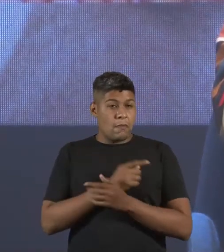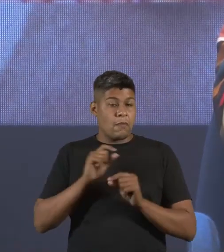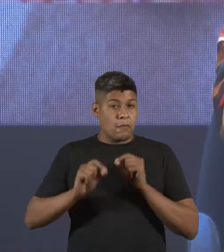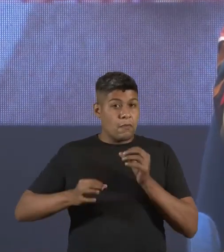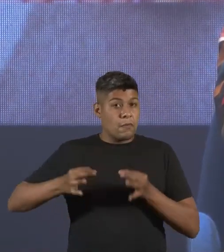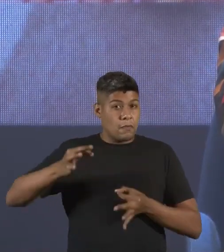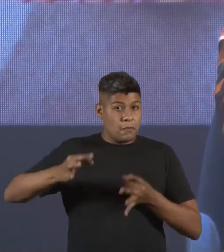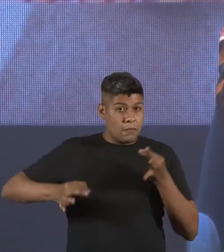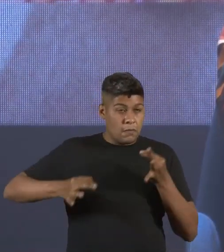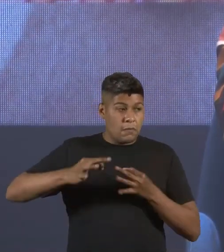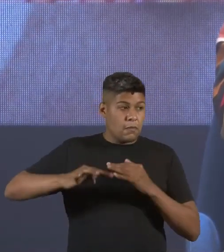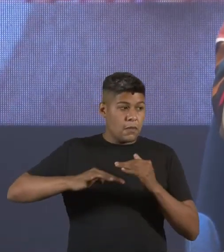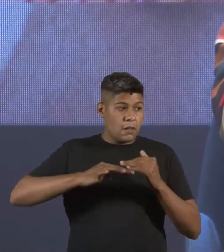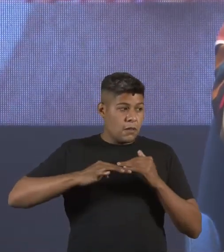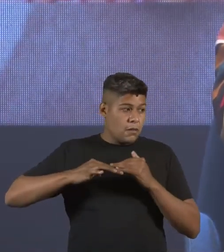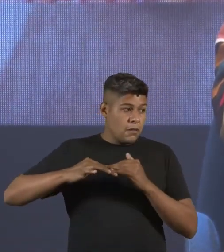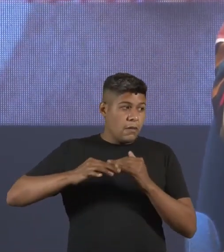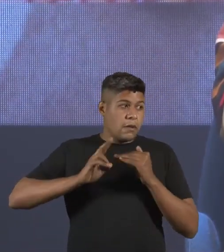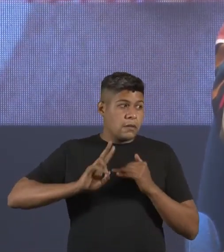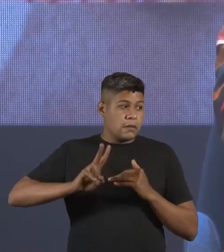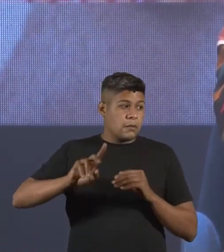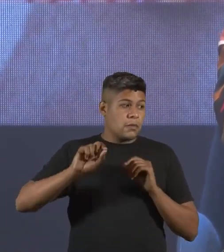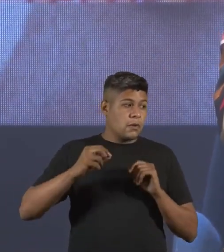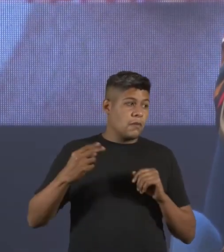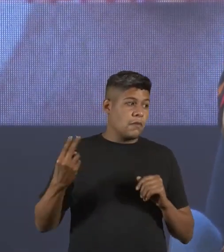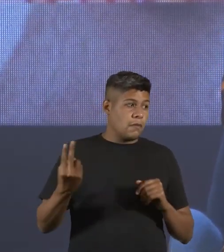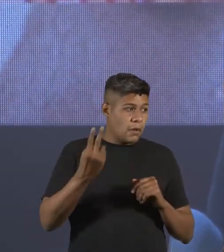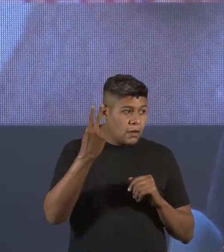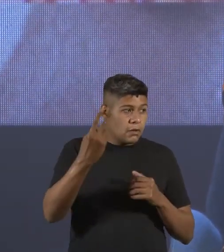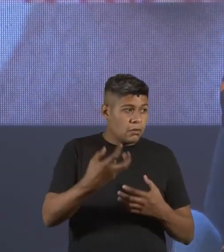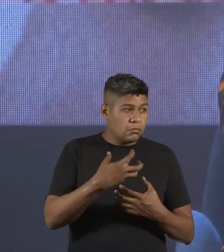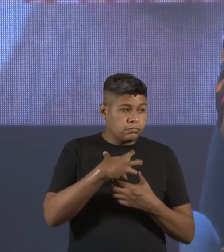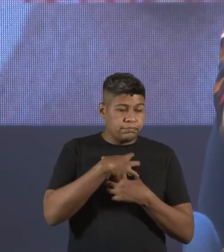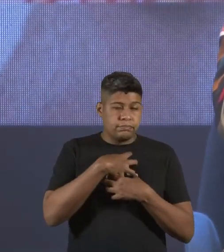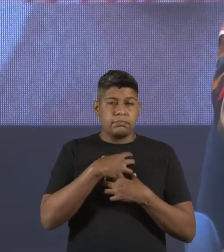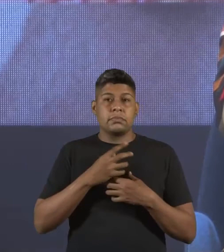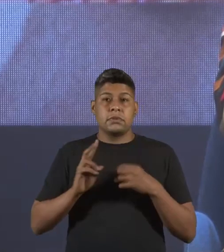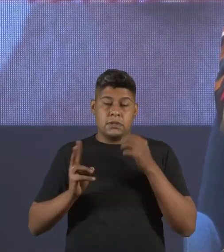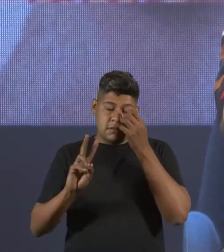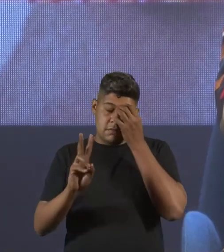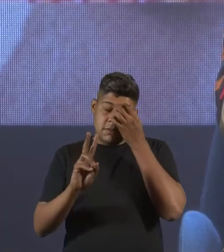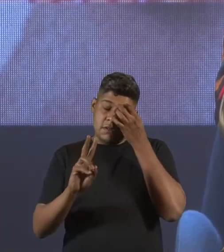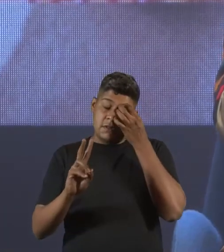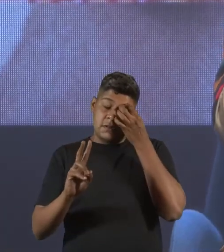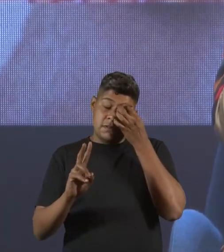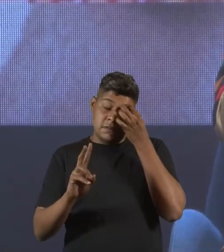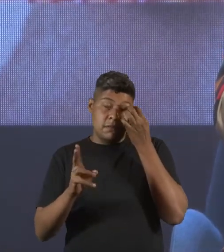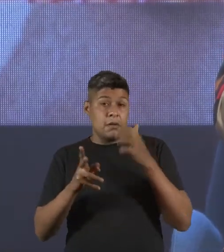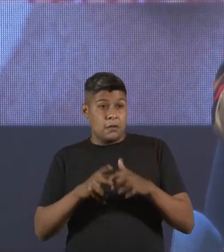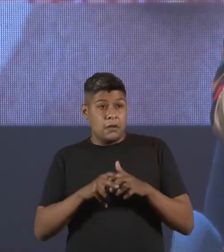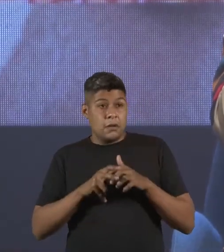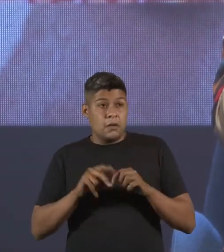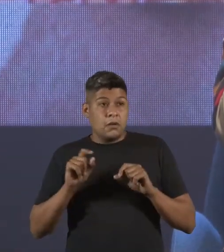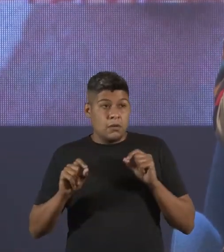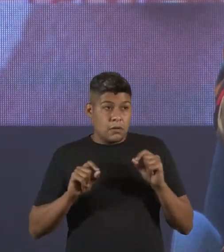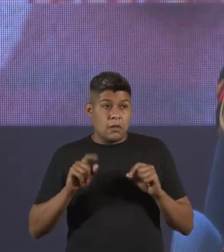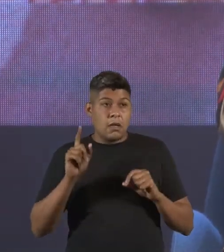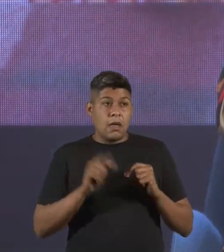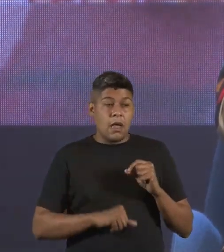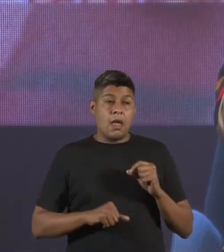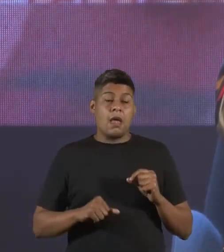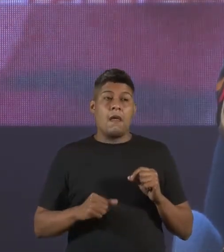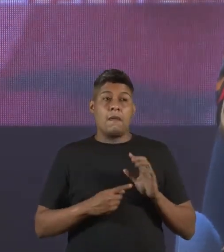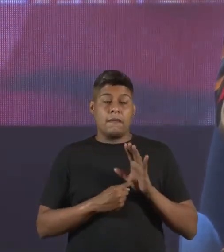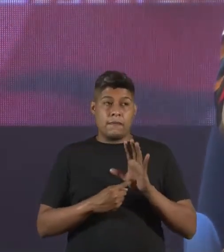justiça e a igualdade sempre foram valores que me tocaram muito. E, bem por isso, aquele parece um clichê,